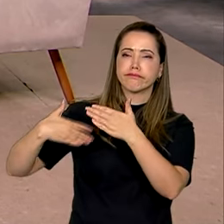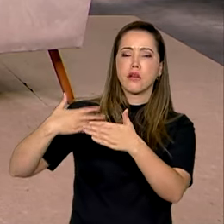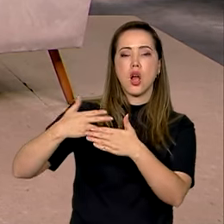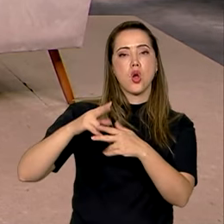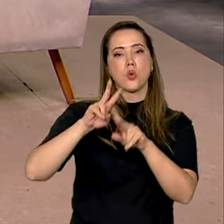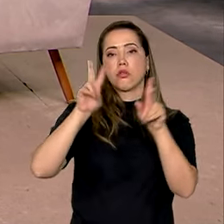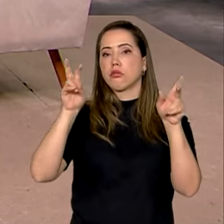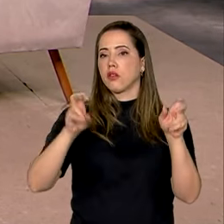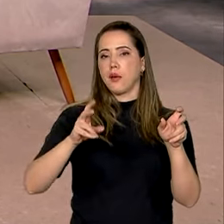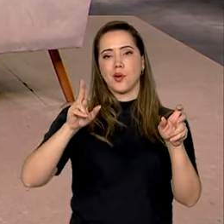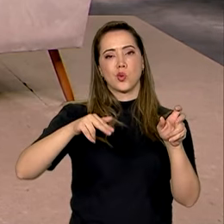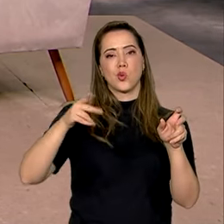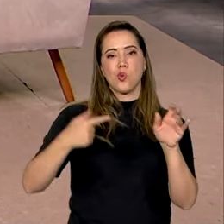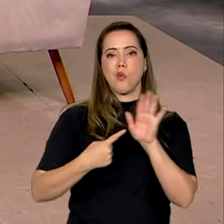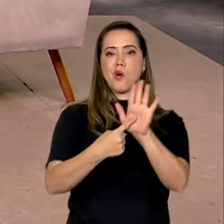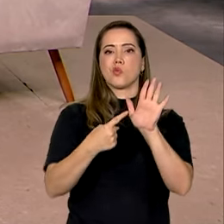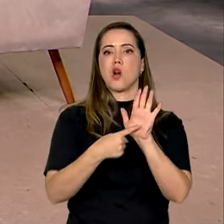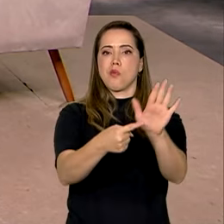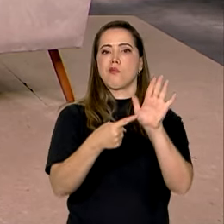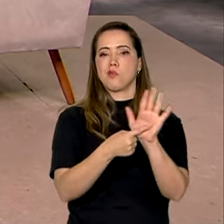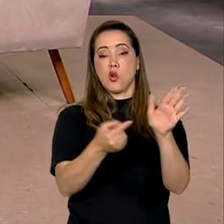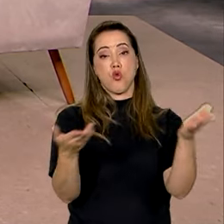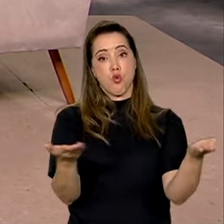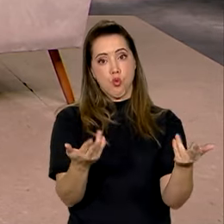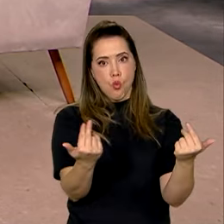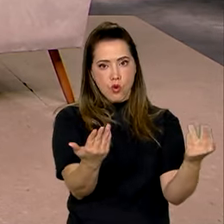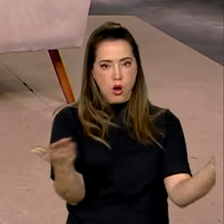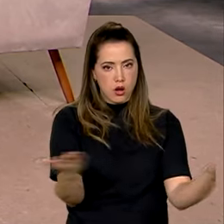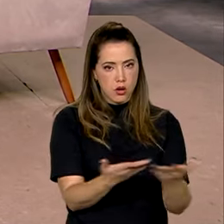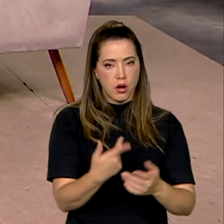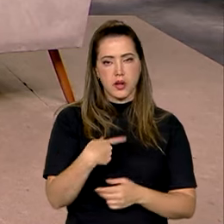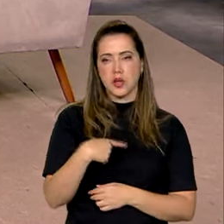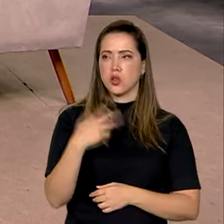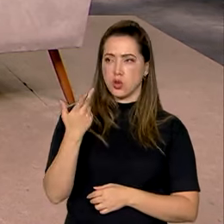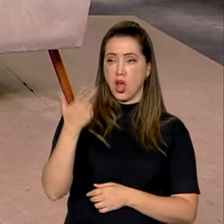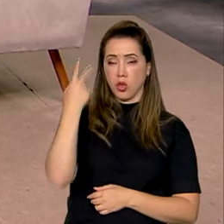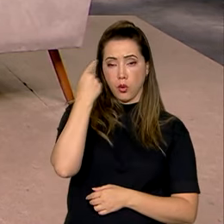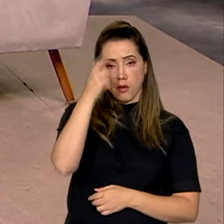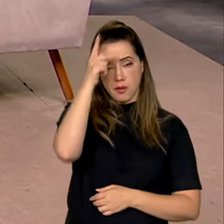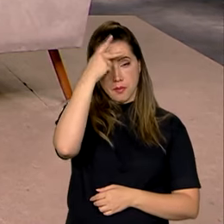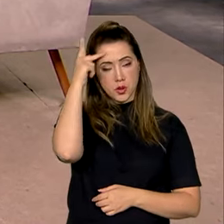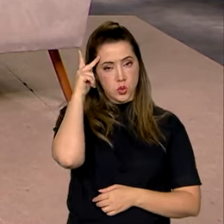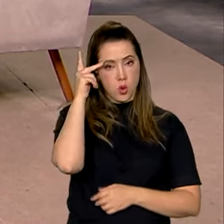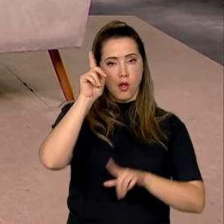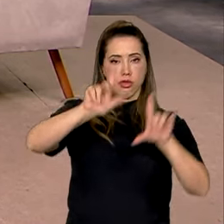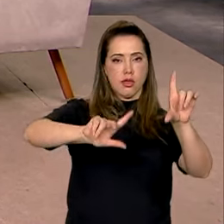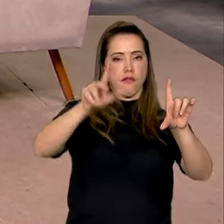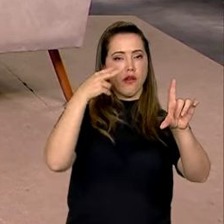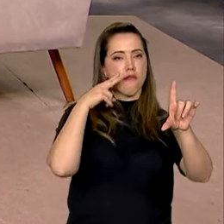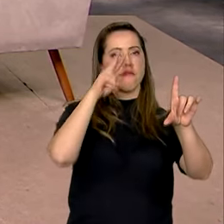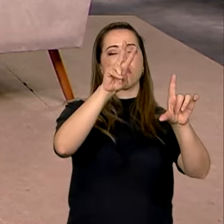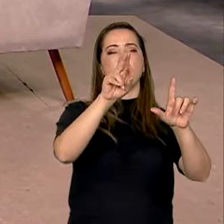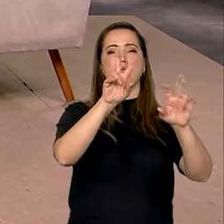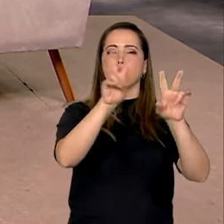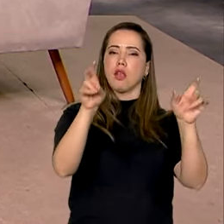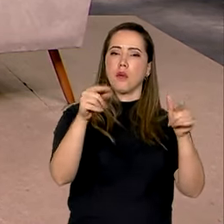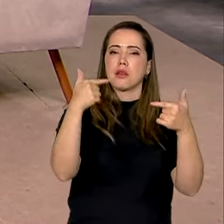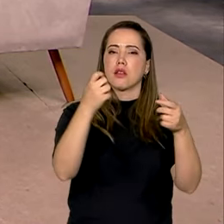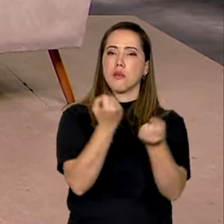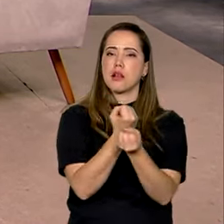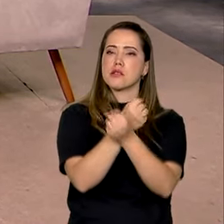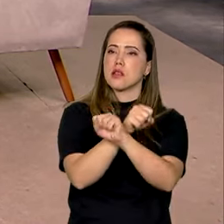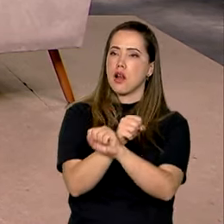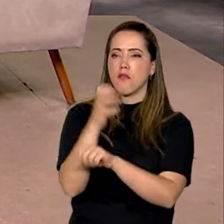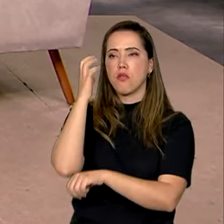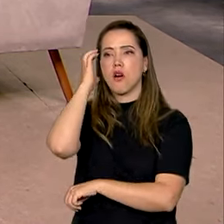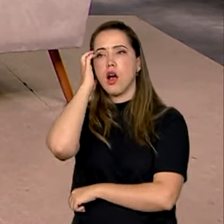escravo nunca esteve tão em pauta, nunca foi tão comum para o trabalhador ligar o rádio, ligar a televisão e ver uma matéria falando sobre trabalho escravo. Ou